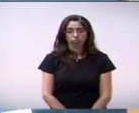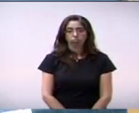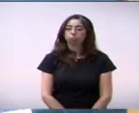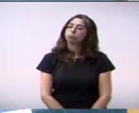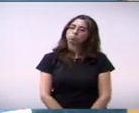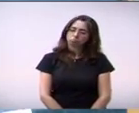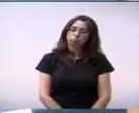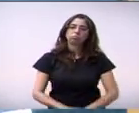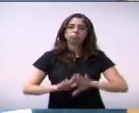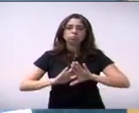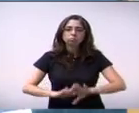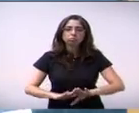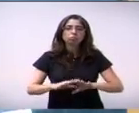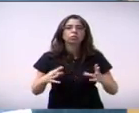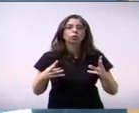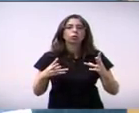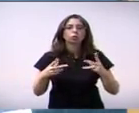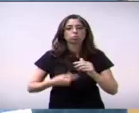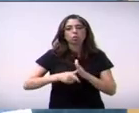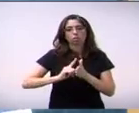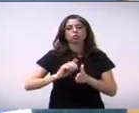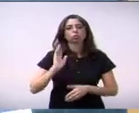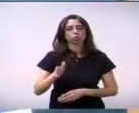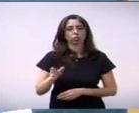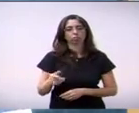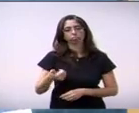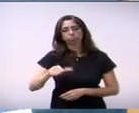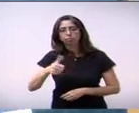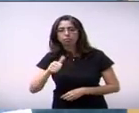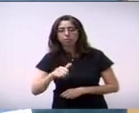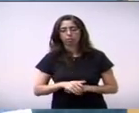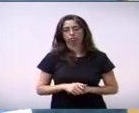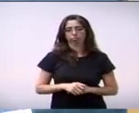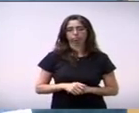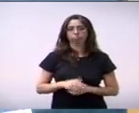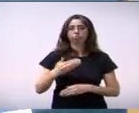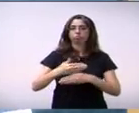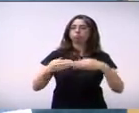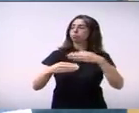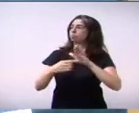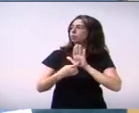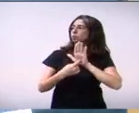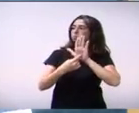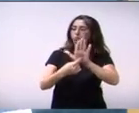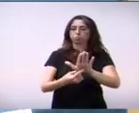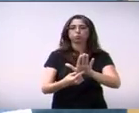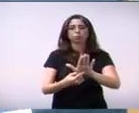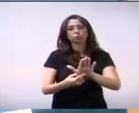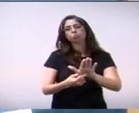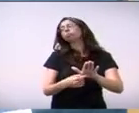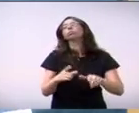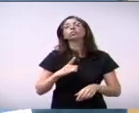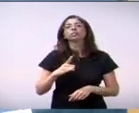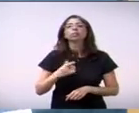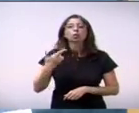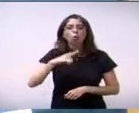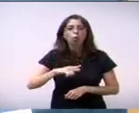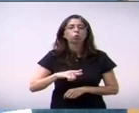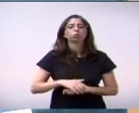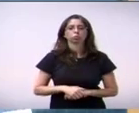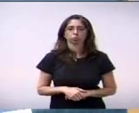Então, tudo isso foi verificado. Assim como o slide foi demonstrado, existe o slide também